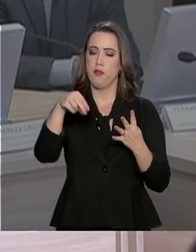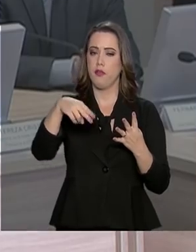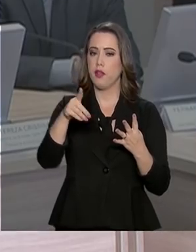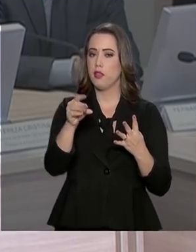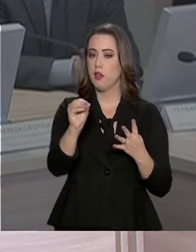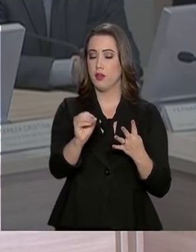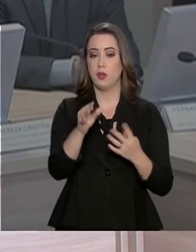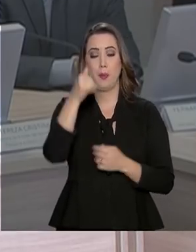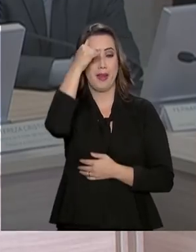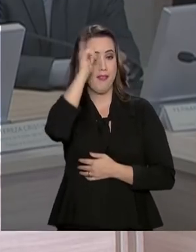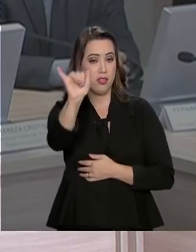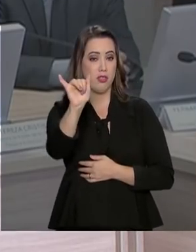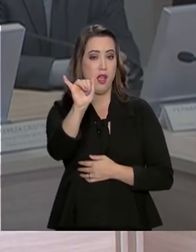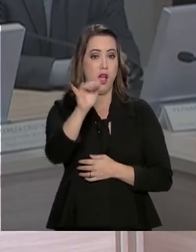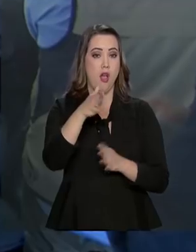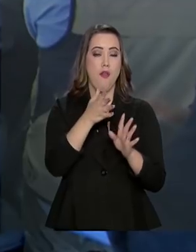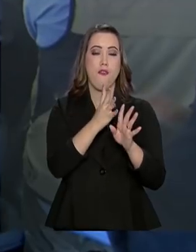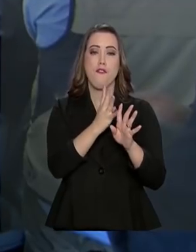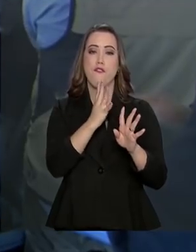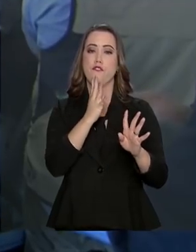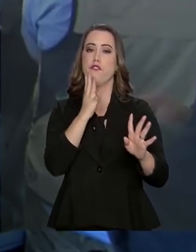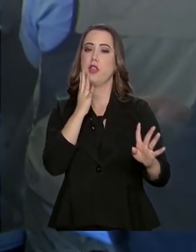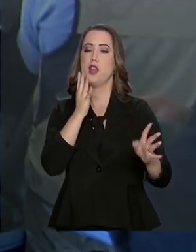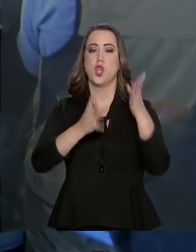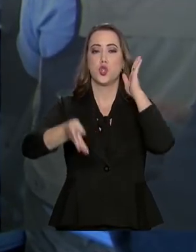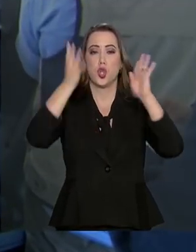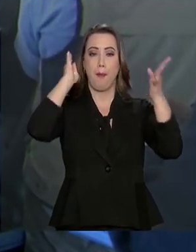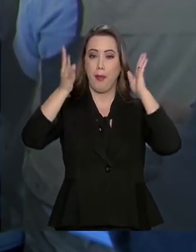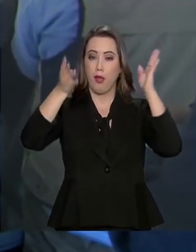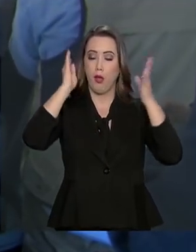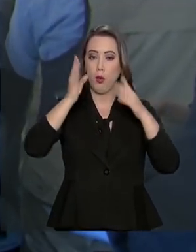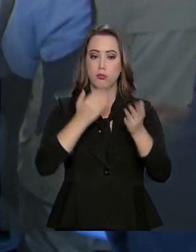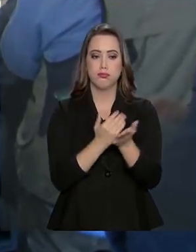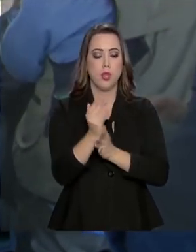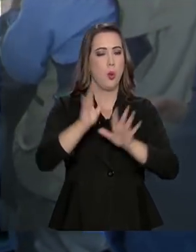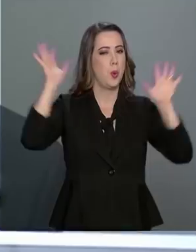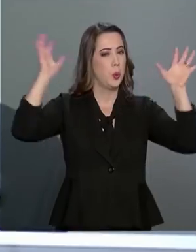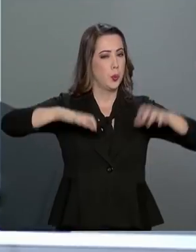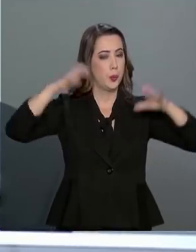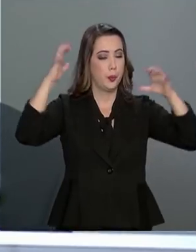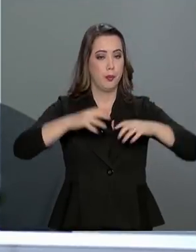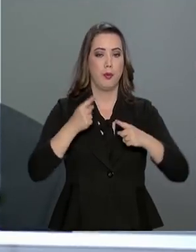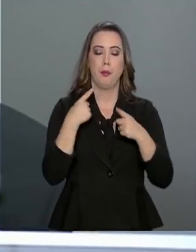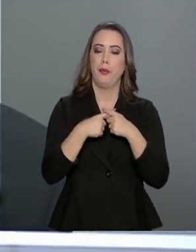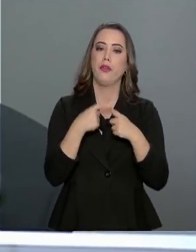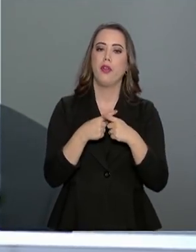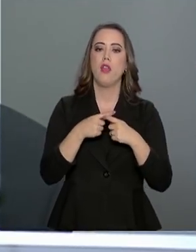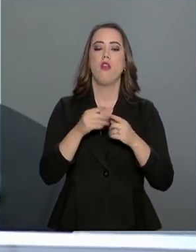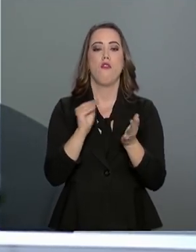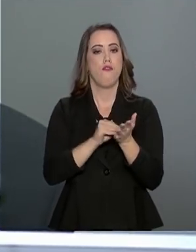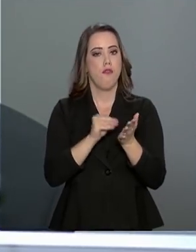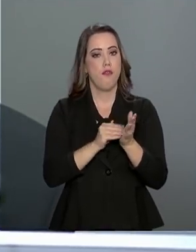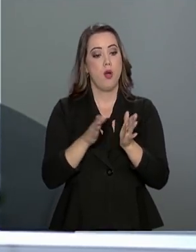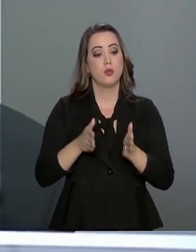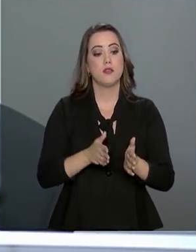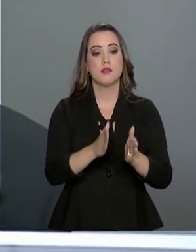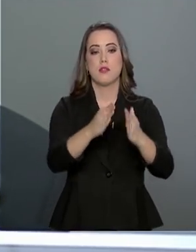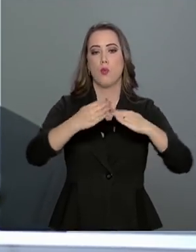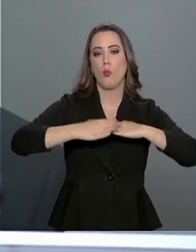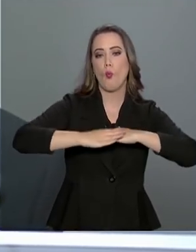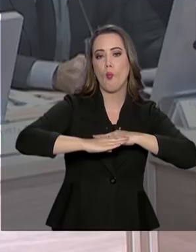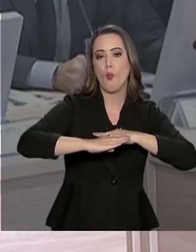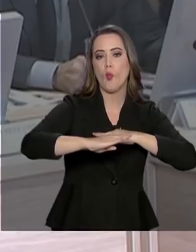de chuvas já que a BR-163 não está completamente pavimentada a Operação Radar 2